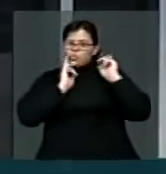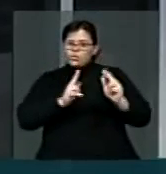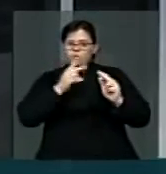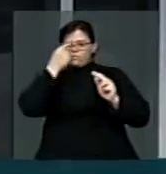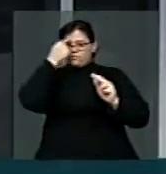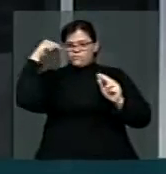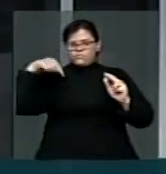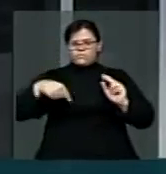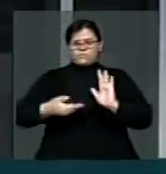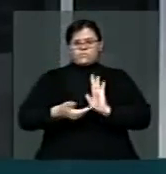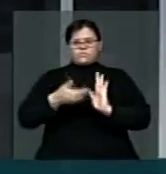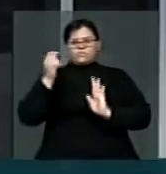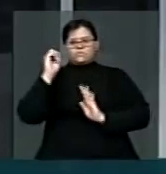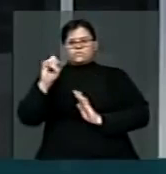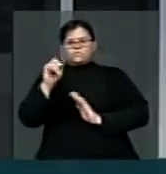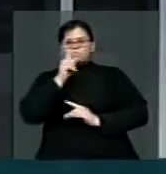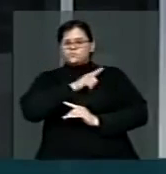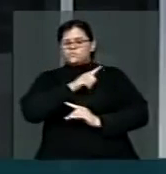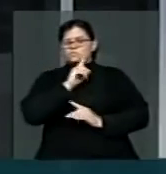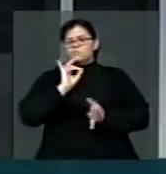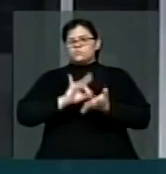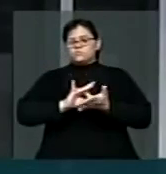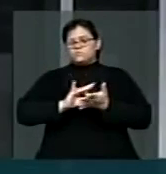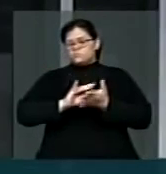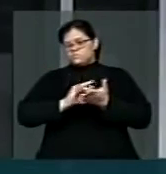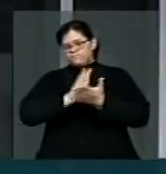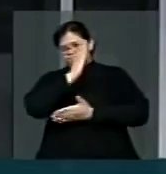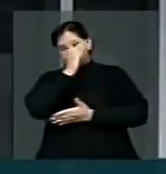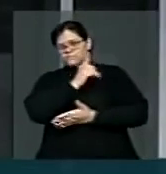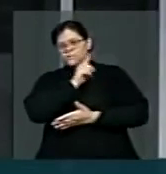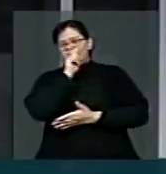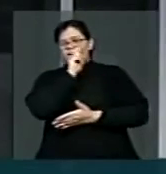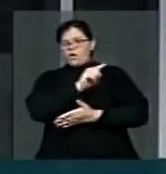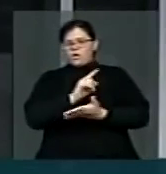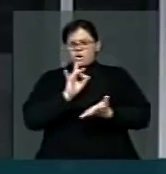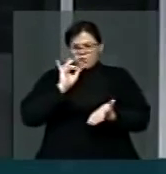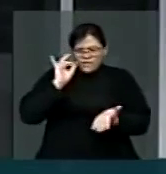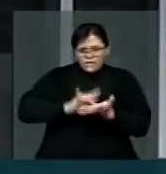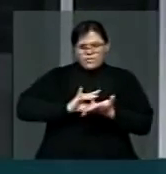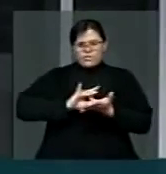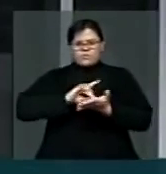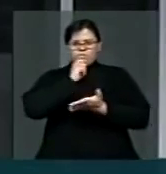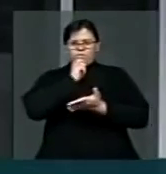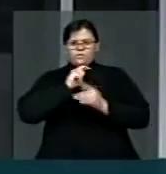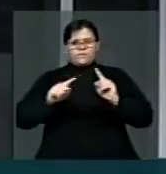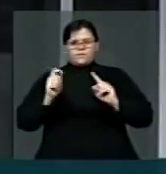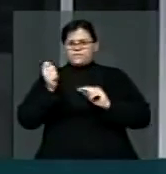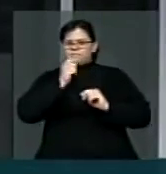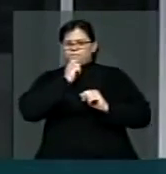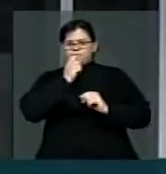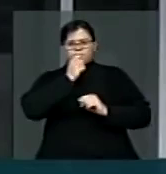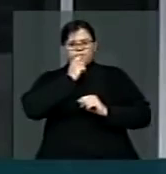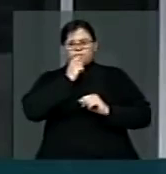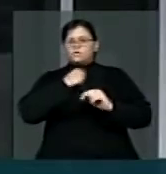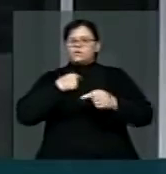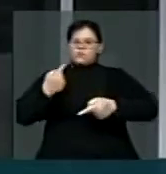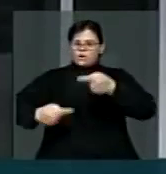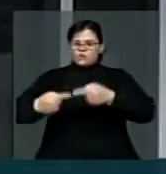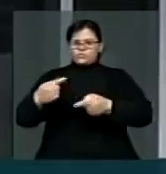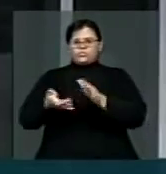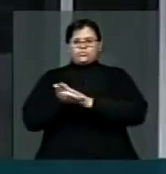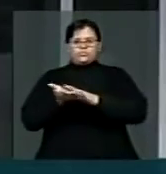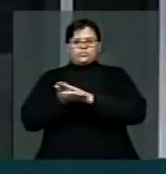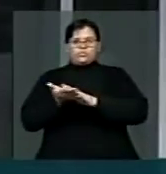que tivesse sido consagrado lá a ideia original. Não fora, mas contribuiu com o debate. Agora é a hora de